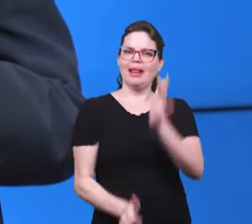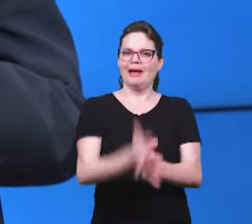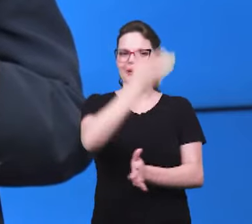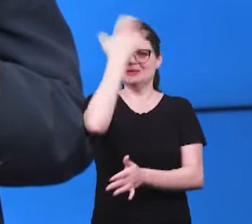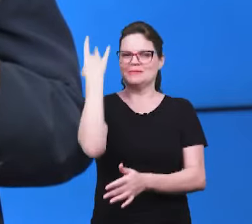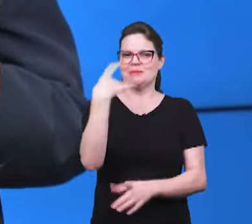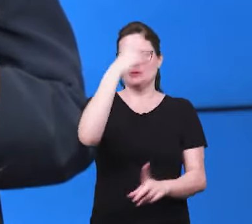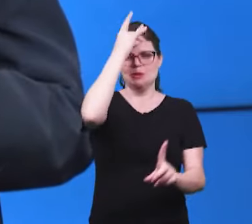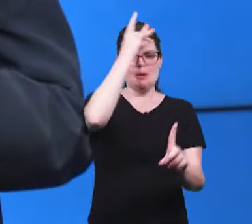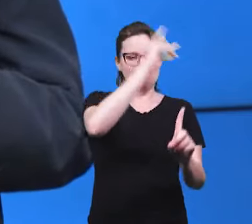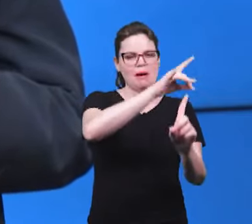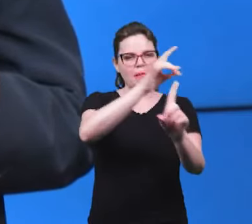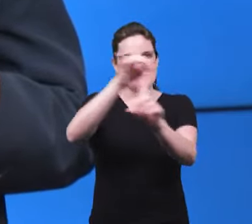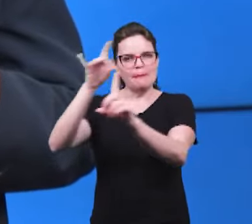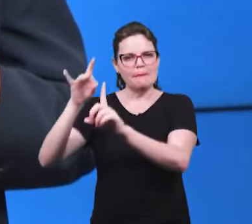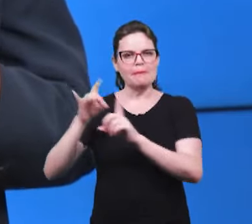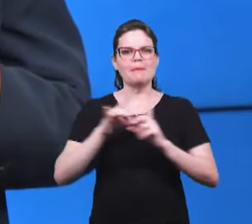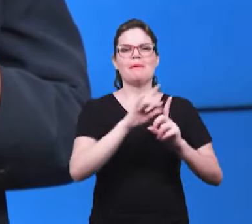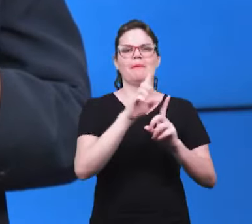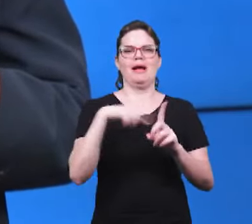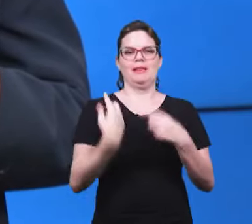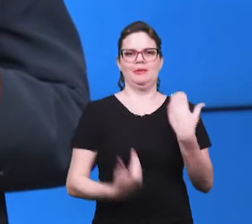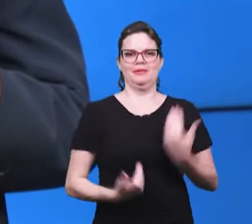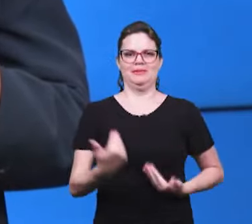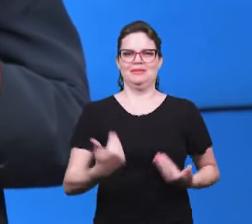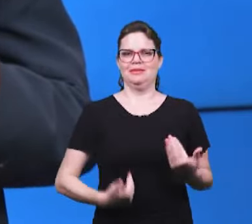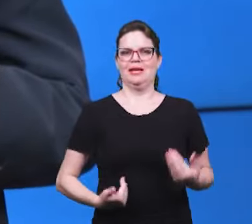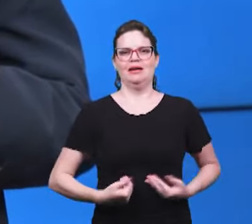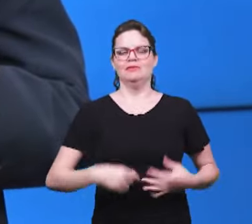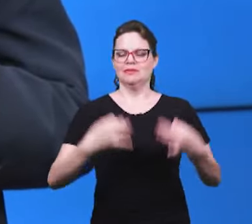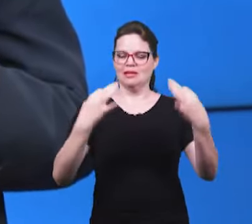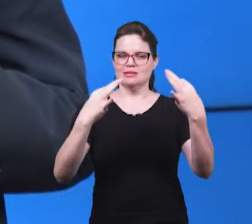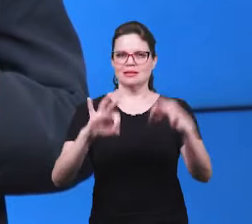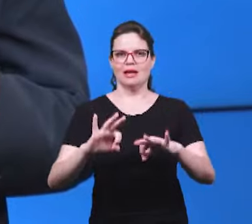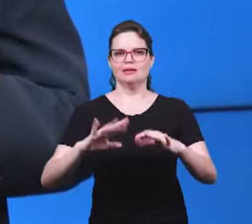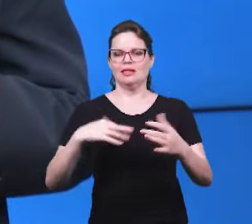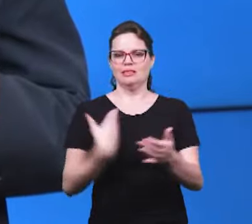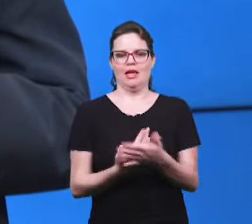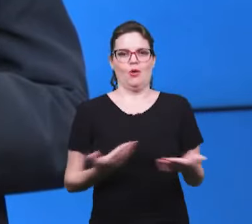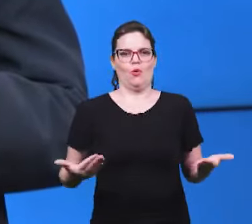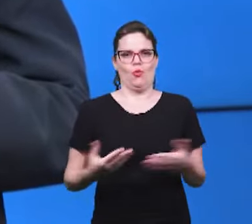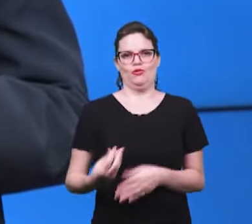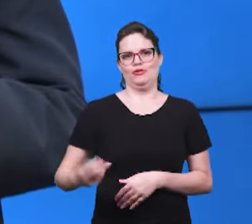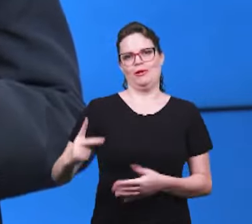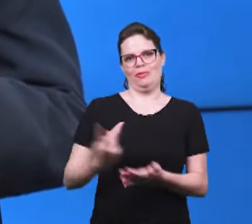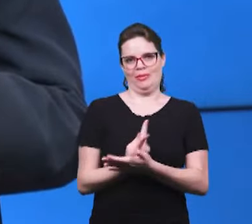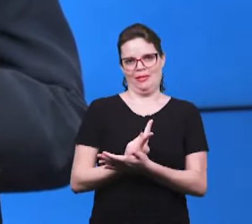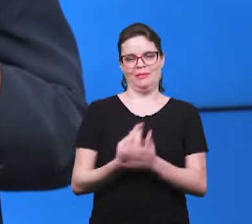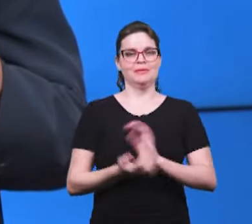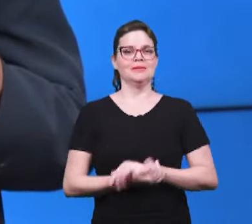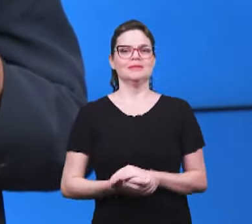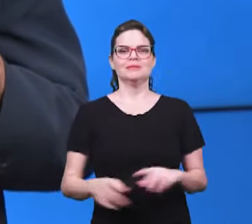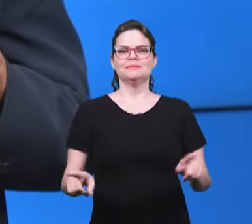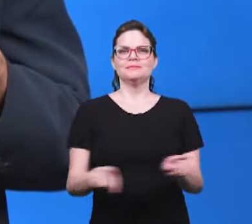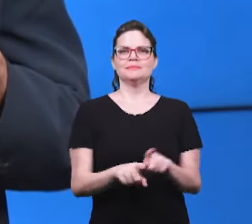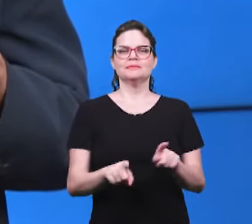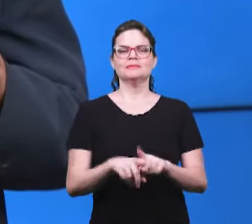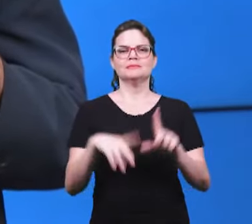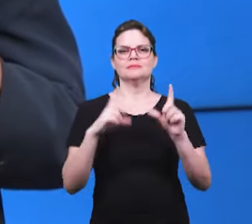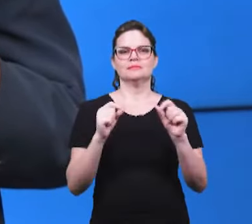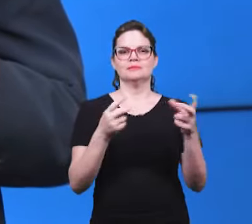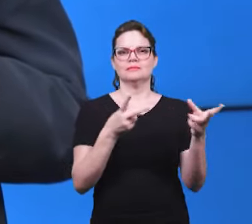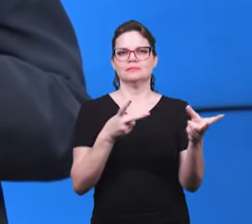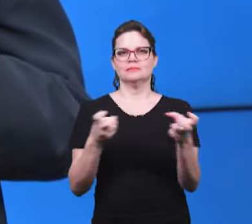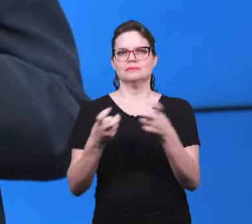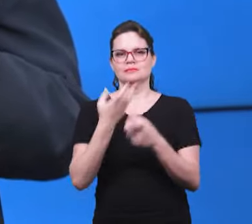Espírito Santo sobre a igreja e é exatamente o que está acontecendo até aos nossos dias também a boa identificação dos nossos